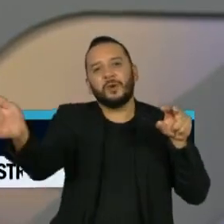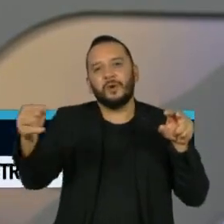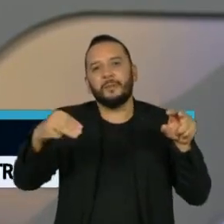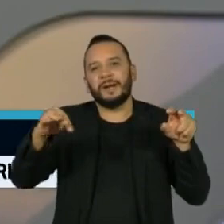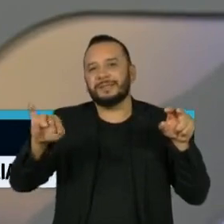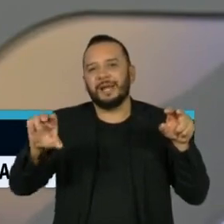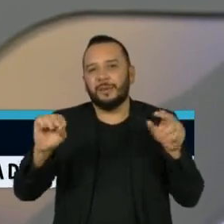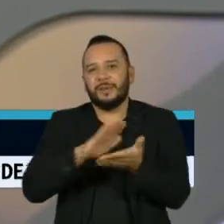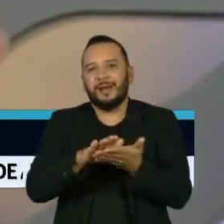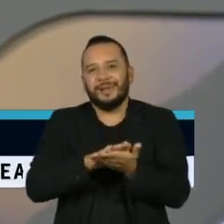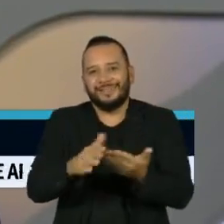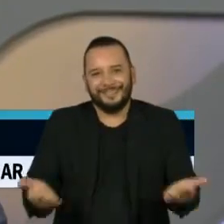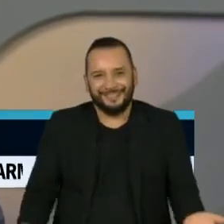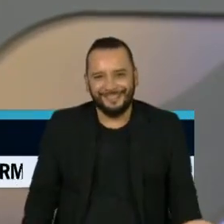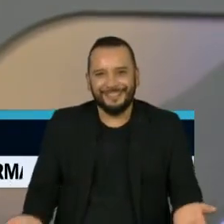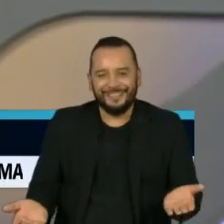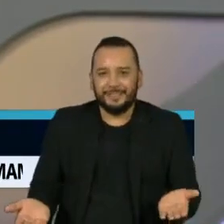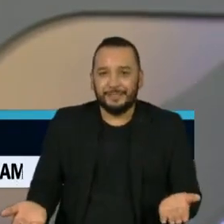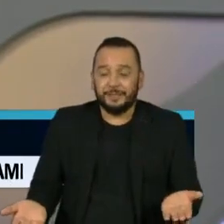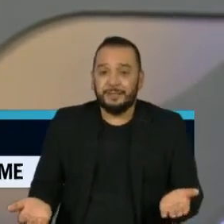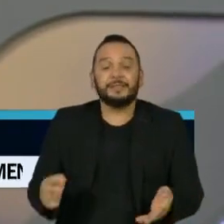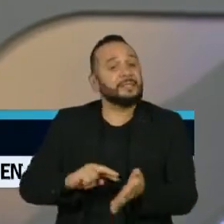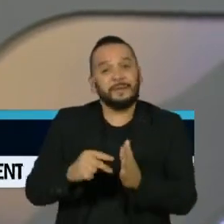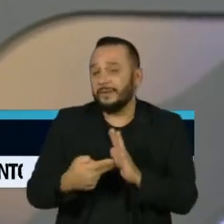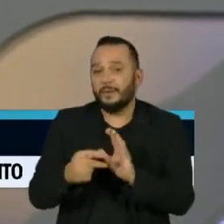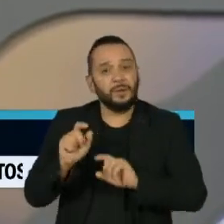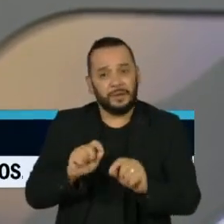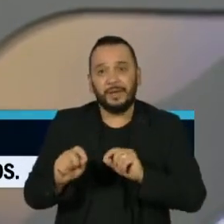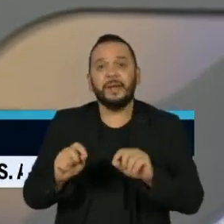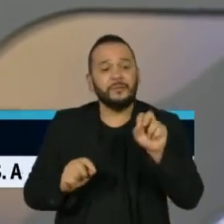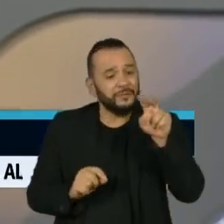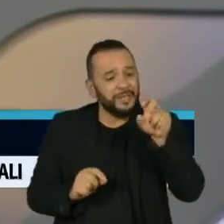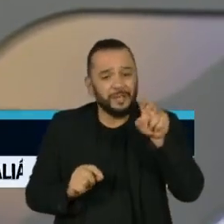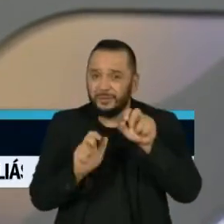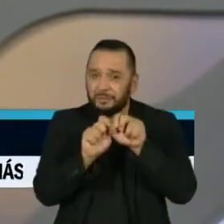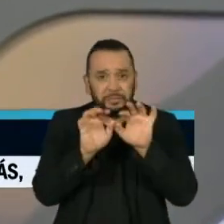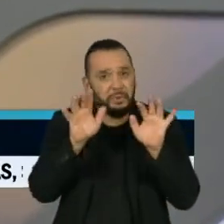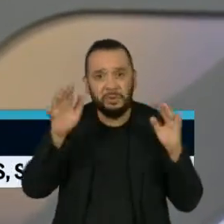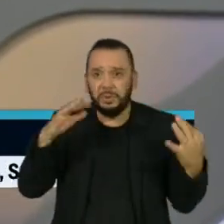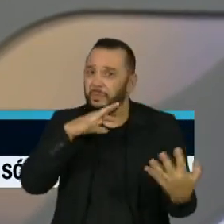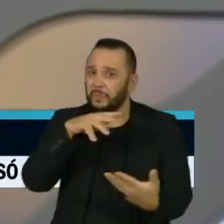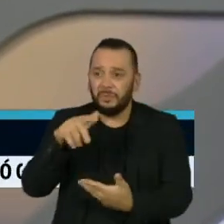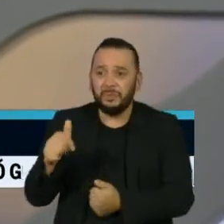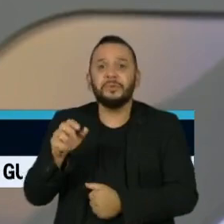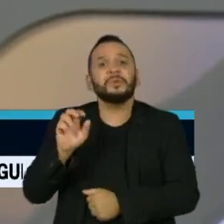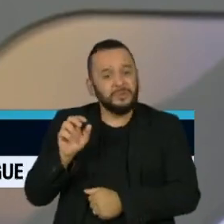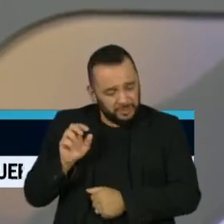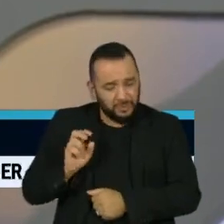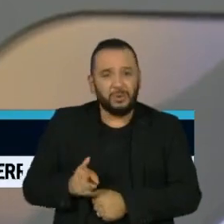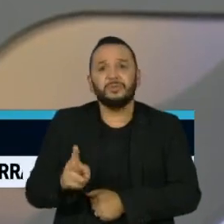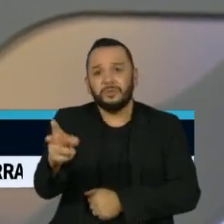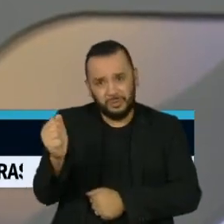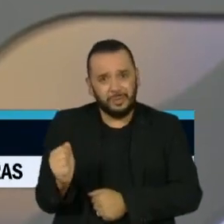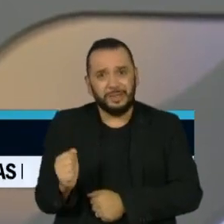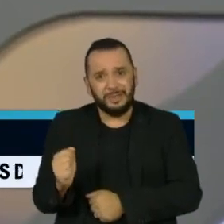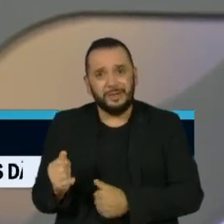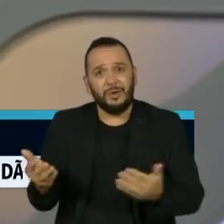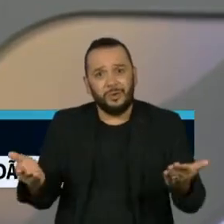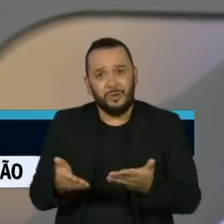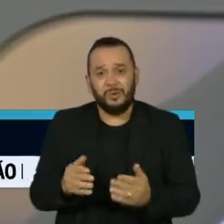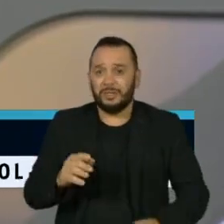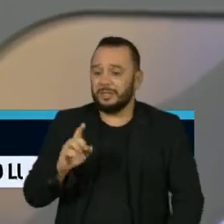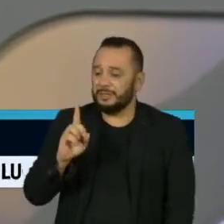Significa que o vírus está circulando pelo mundo. E nesse momento, dos 193